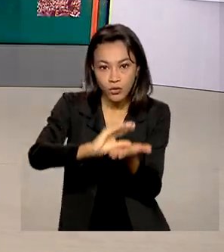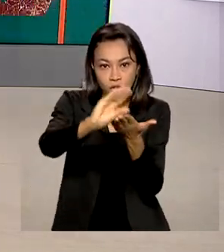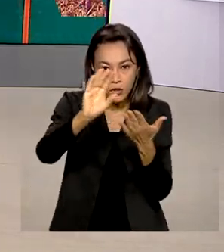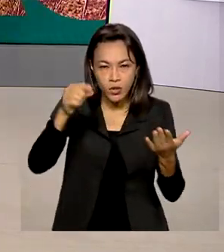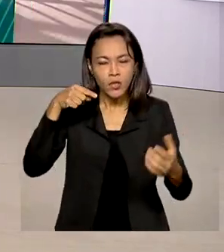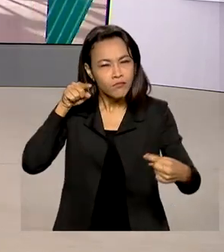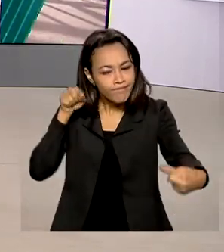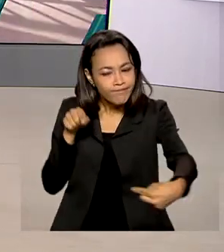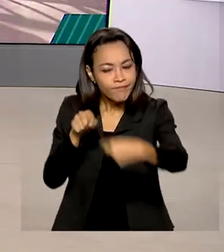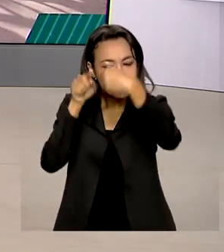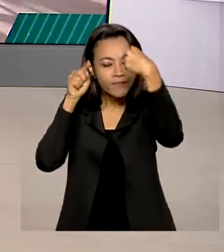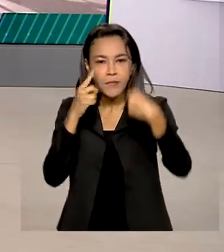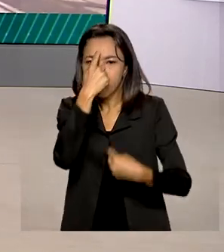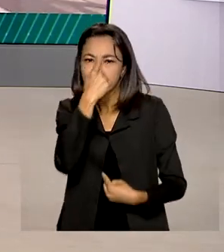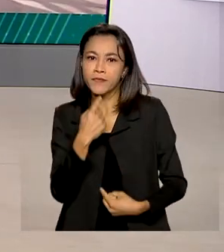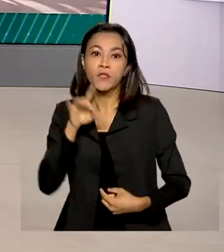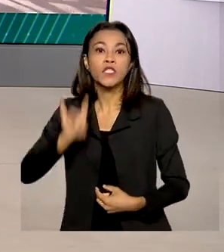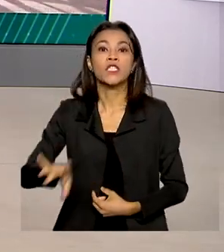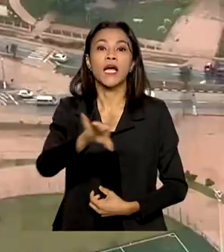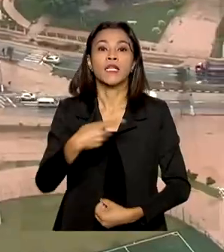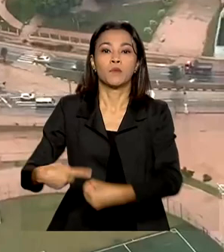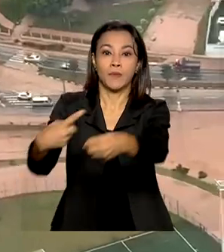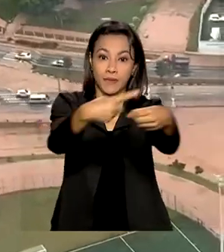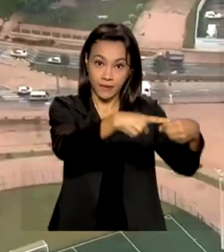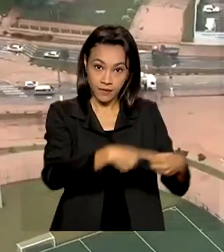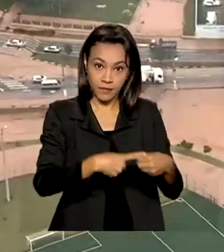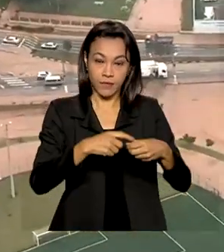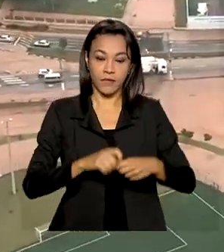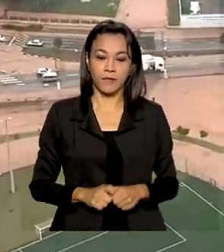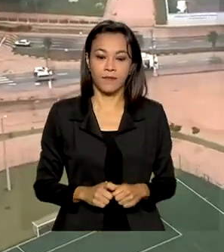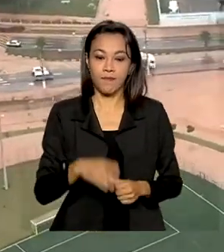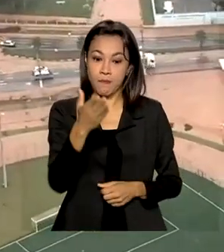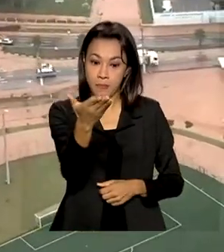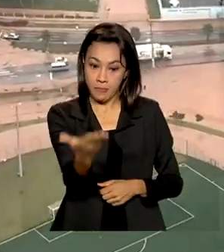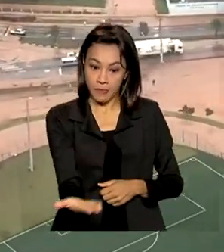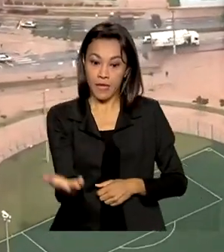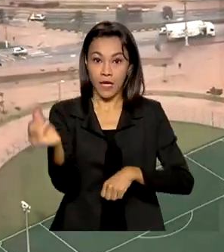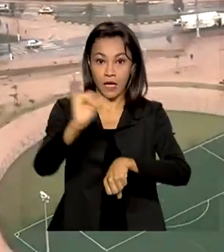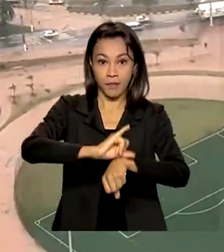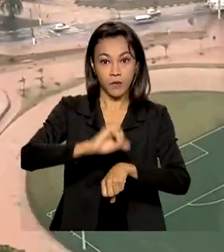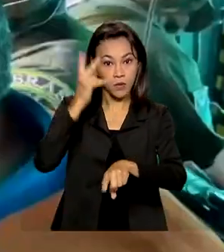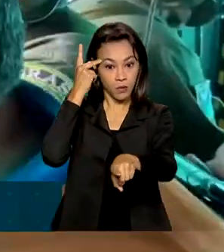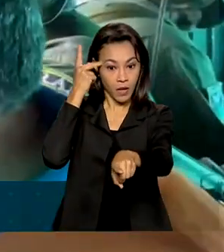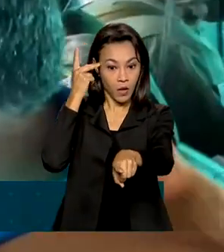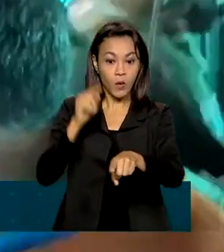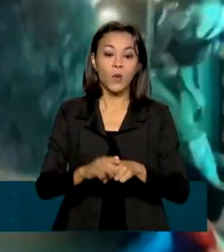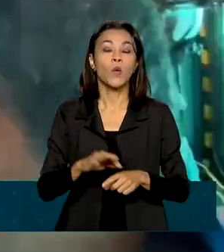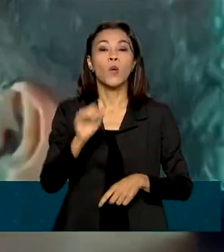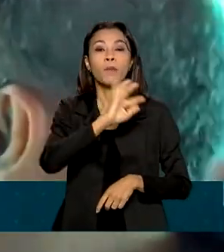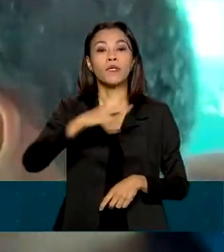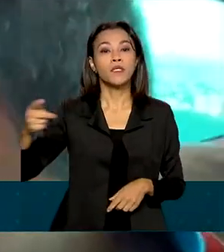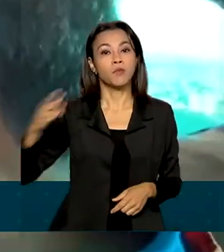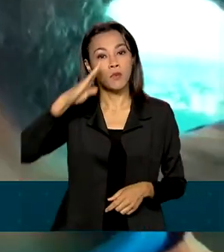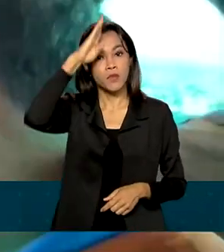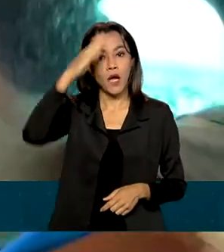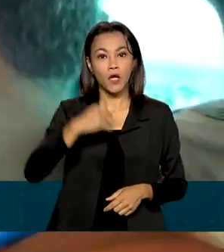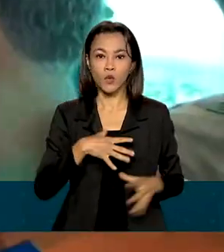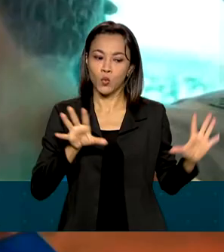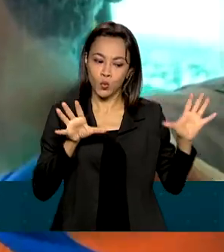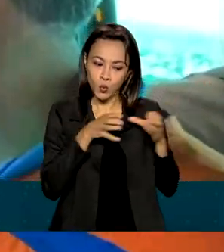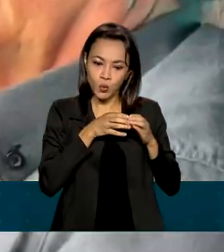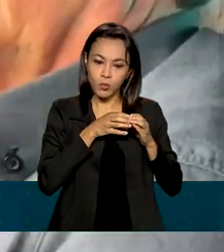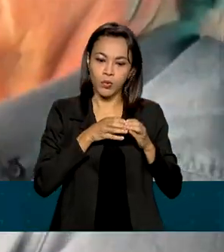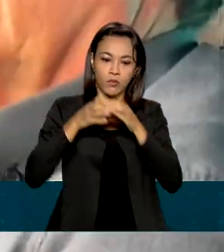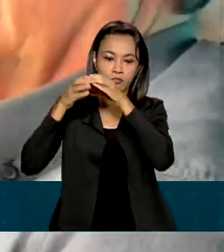necessidades de cada município. Em São Paulo, o presidente Jair Bolsonaro colocou sua equipe à